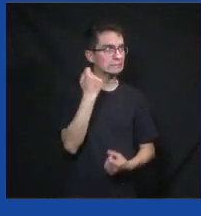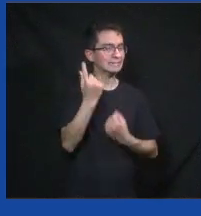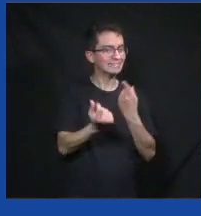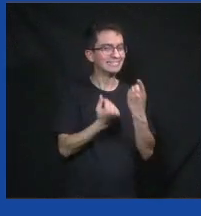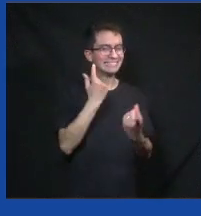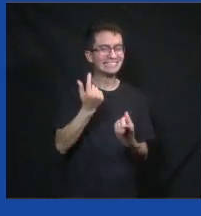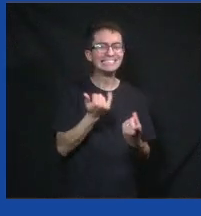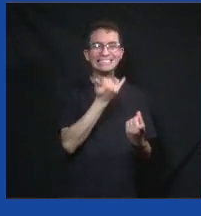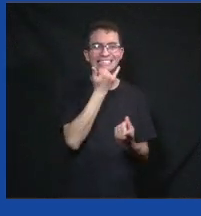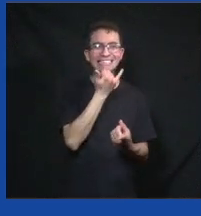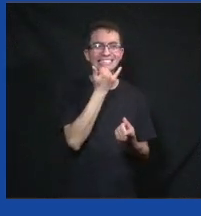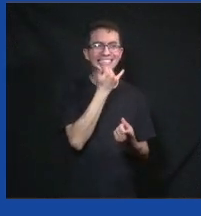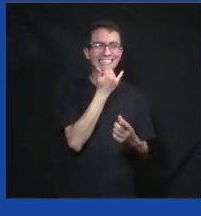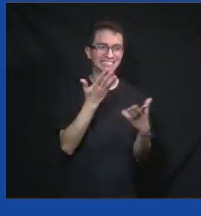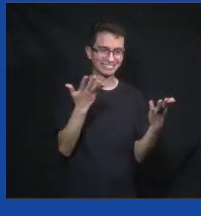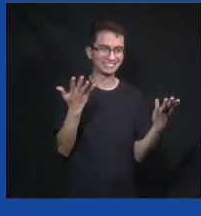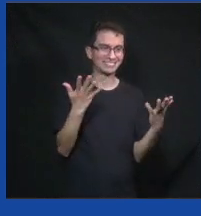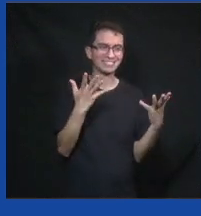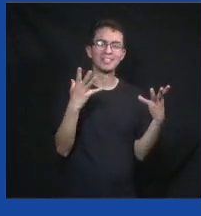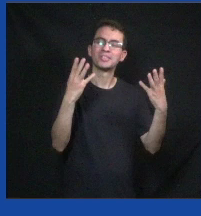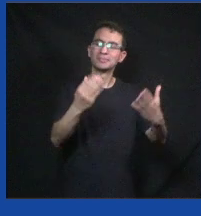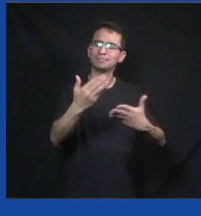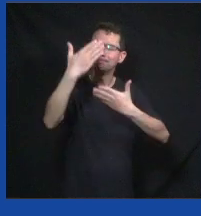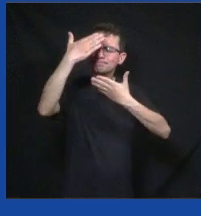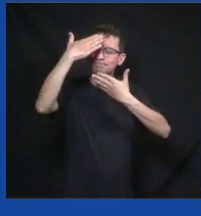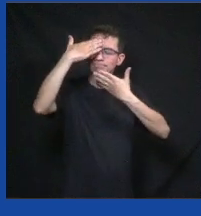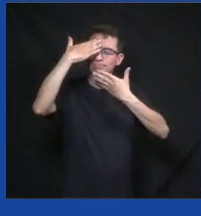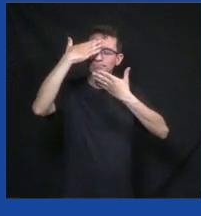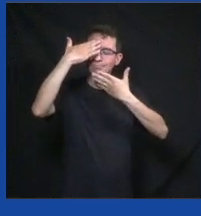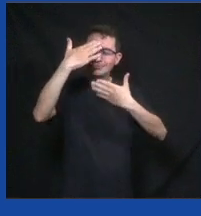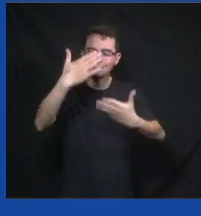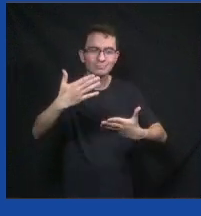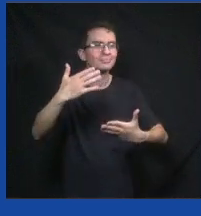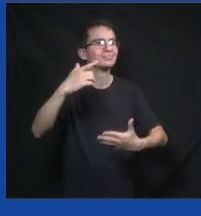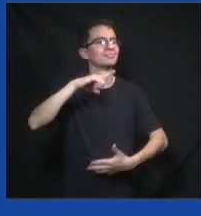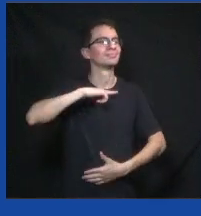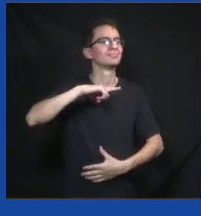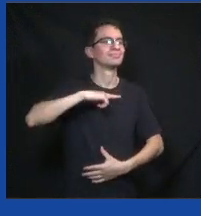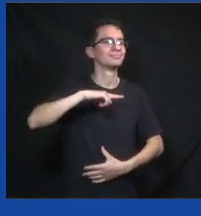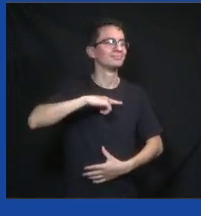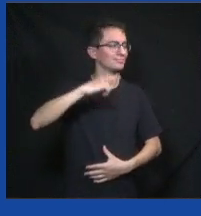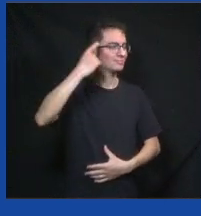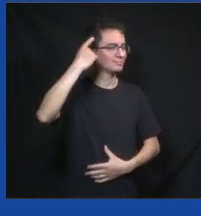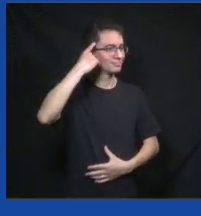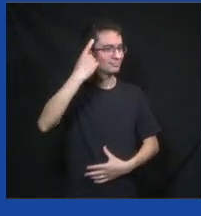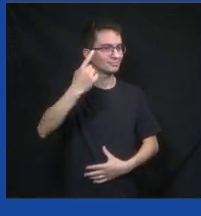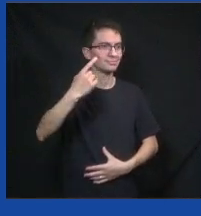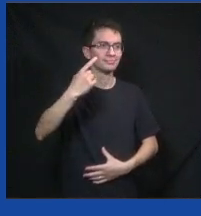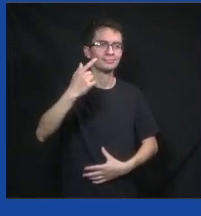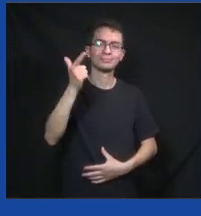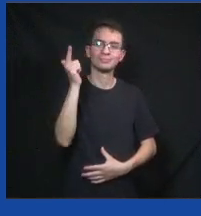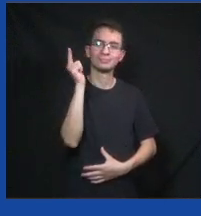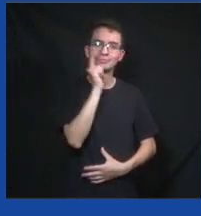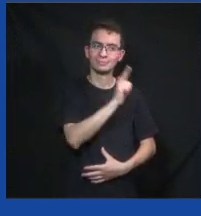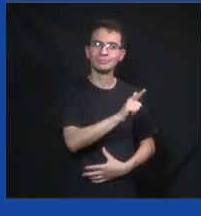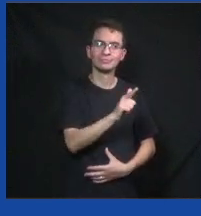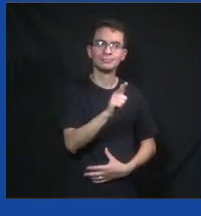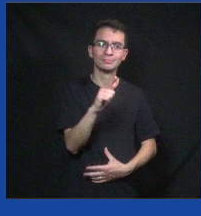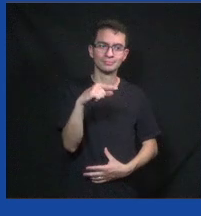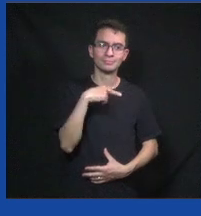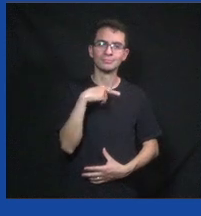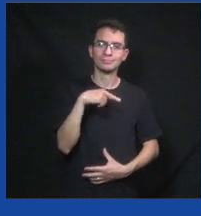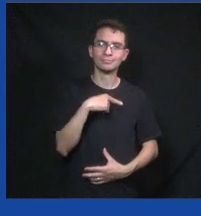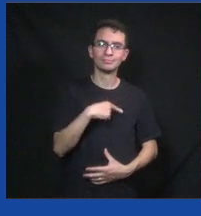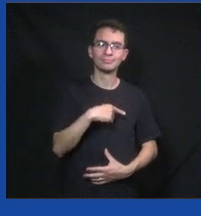fico totalmente à disposição de todo mundo e, mais uma vez, agradeço demais o convite da Votorantim, do Instituto Votorantim e de todo mundo que está assistindo.